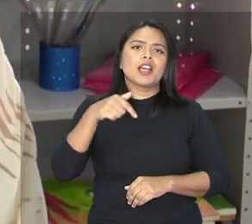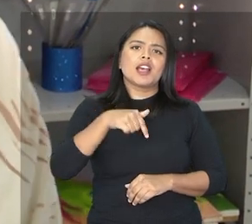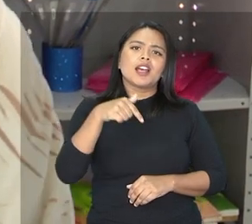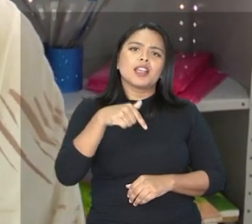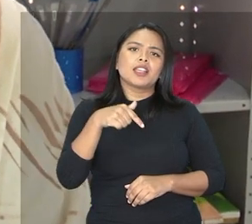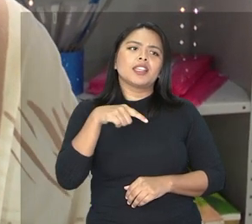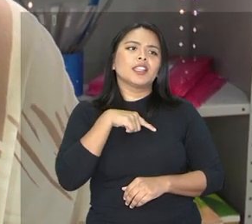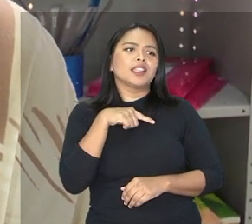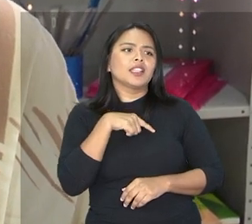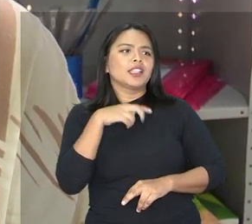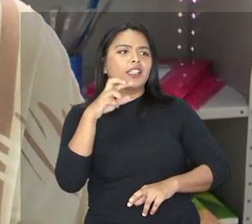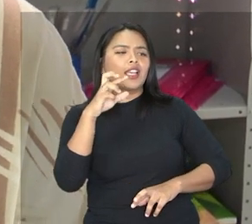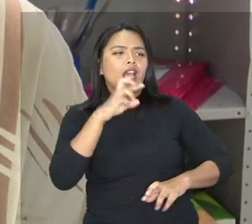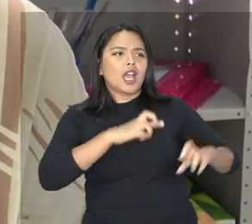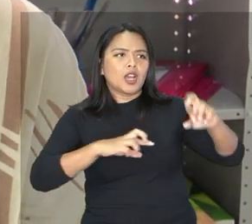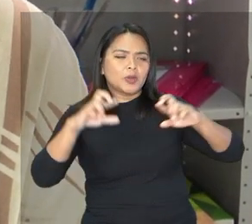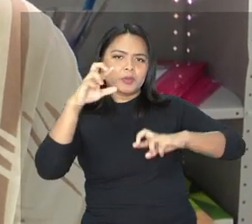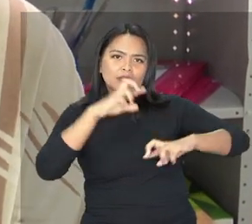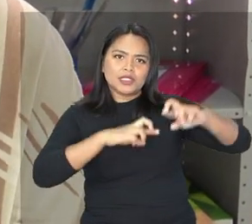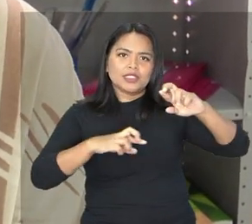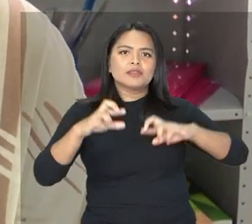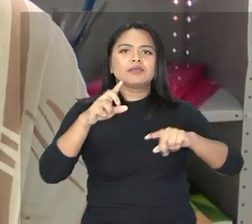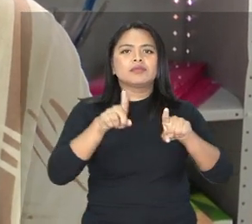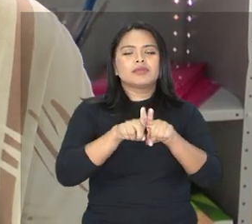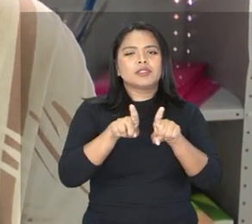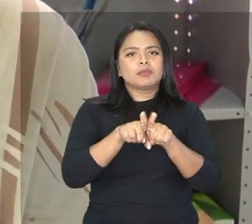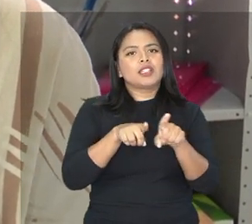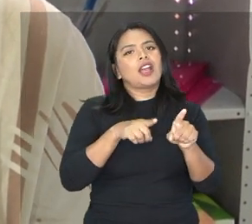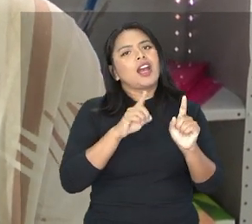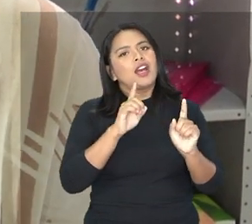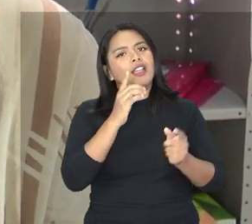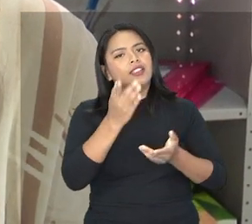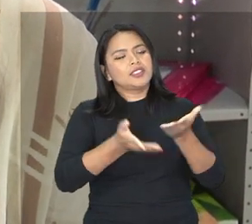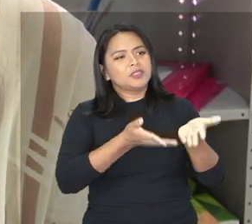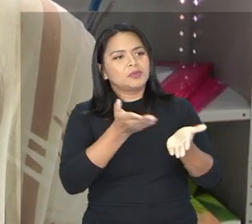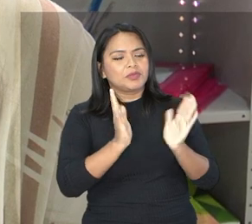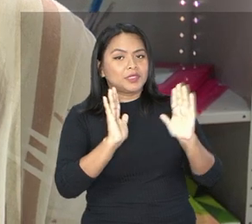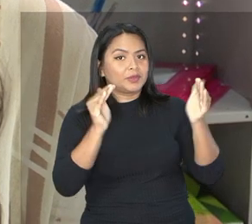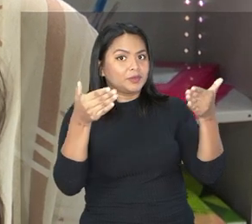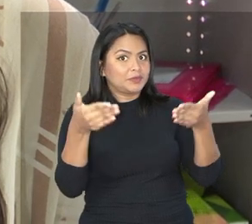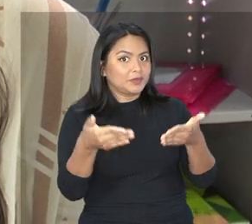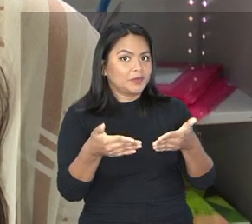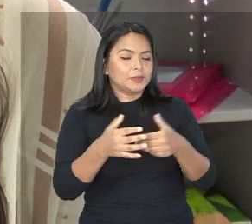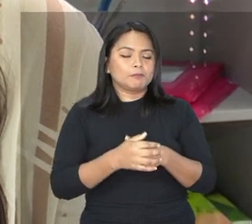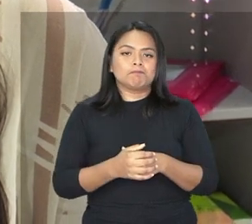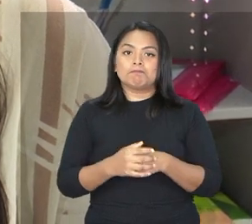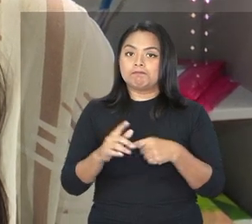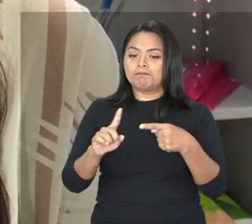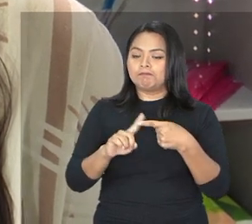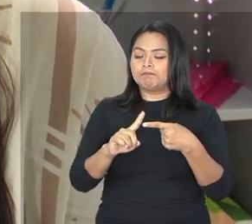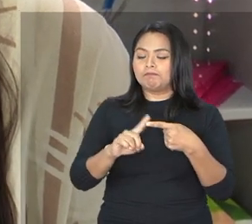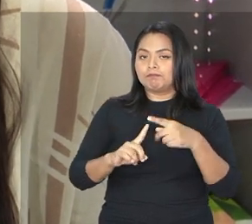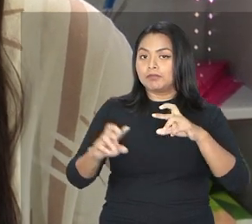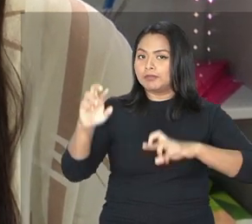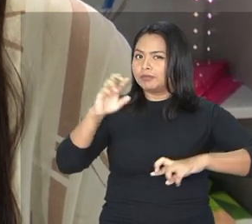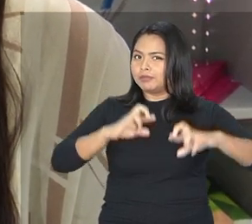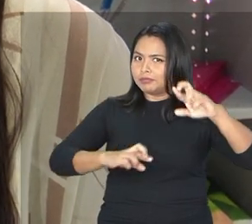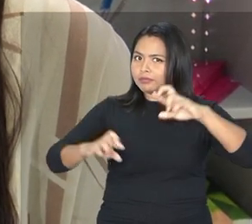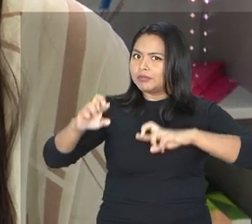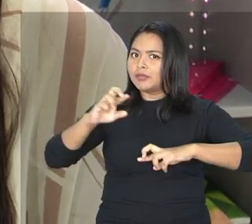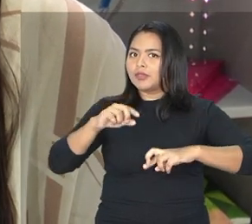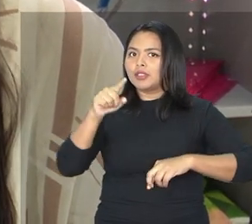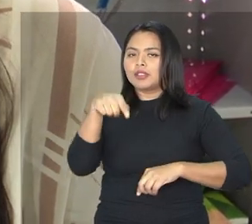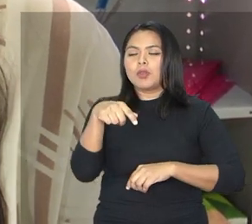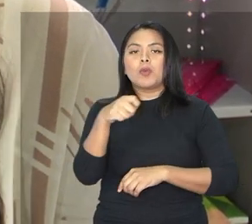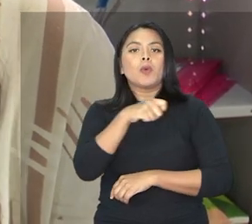aqui nós fazemos a observação assistida e o atendimento educacional especializado. A observação assistida é um